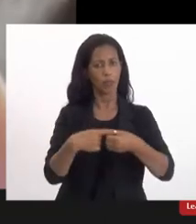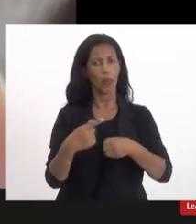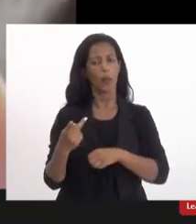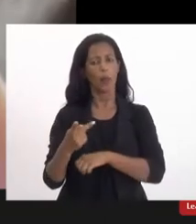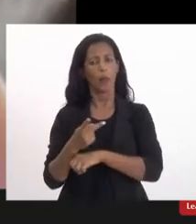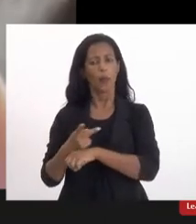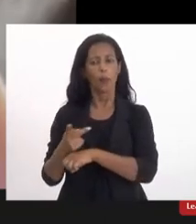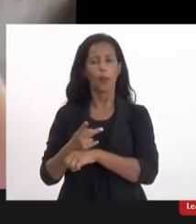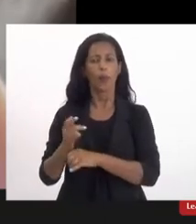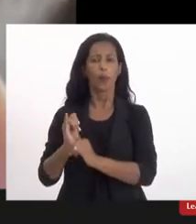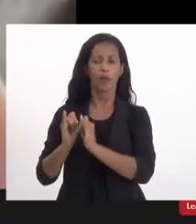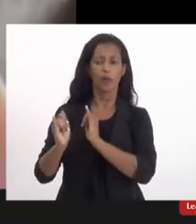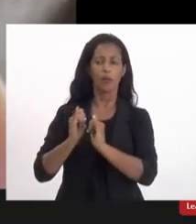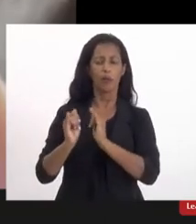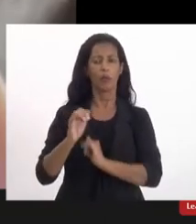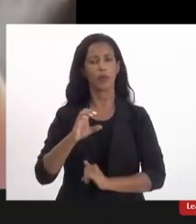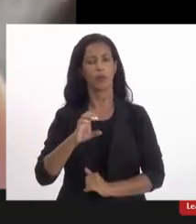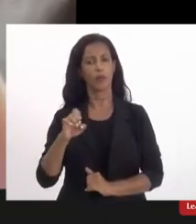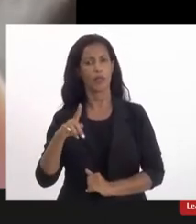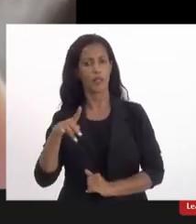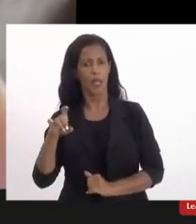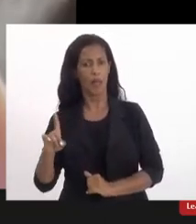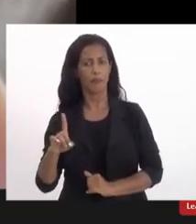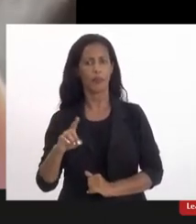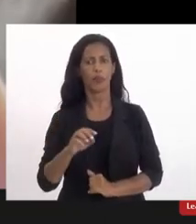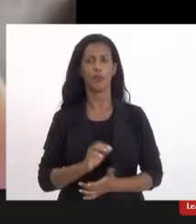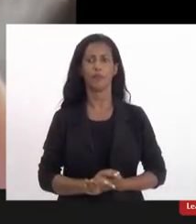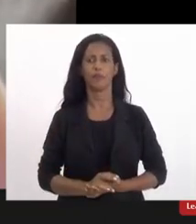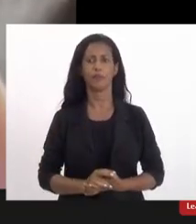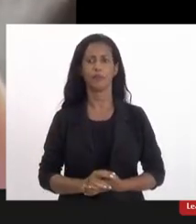lá com a gente, no CEPED, o e-mail é